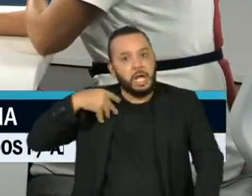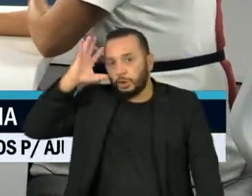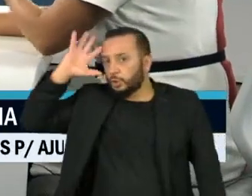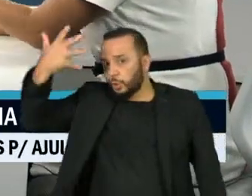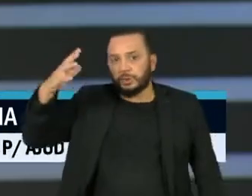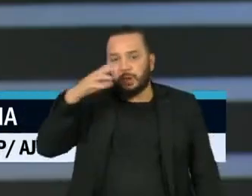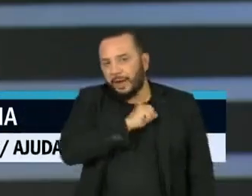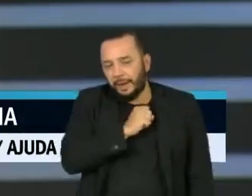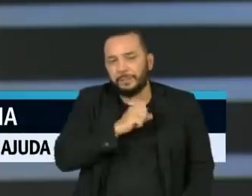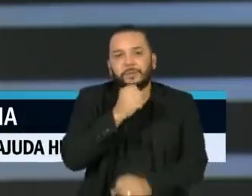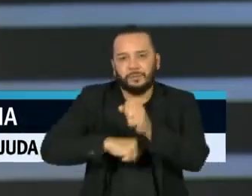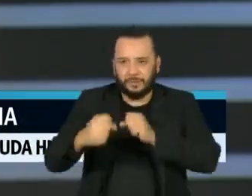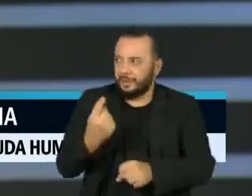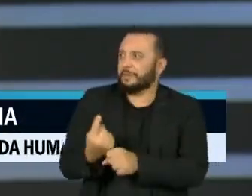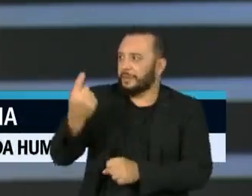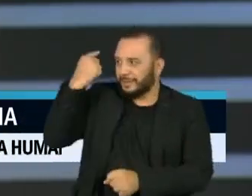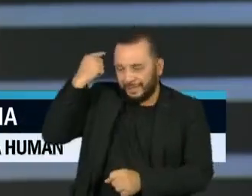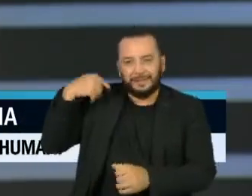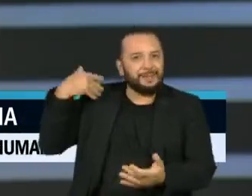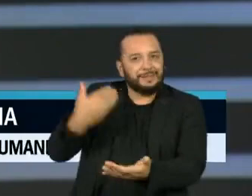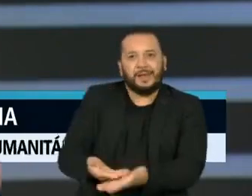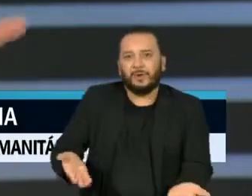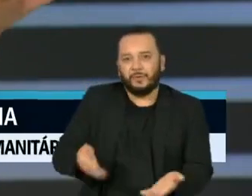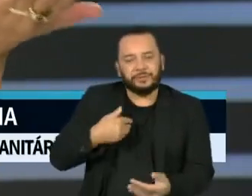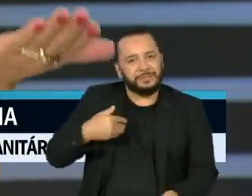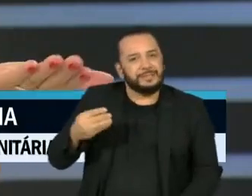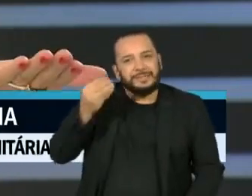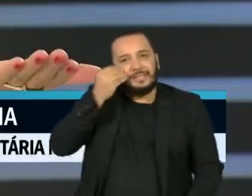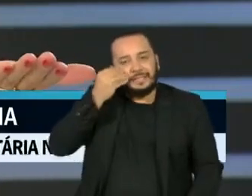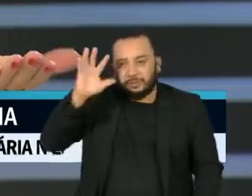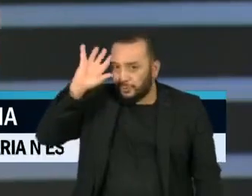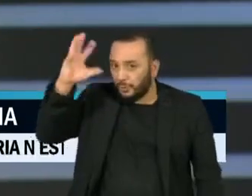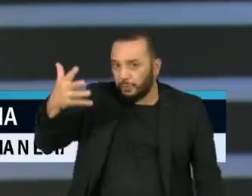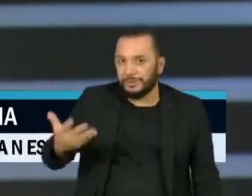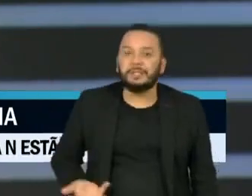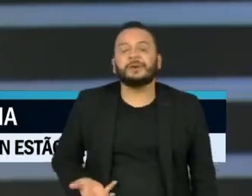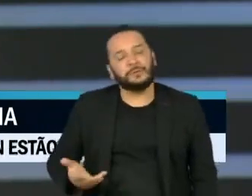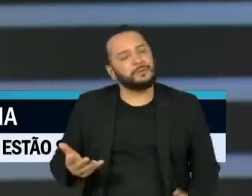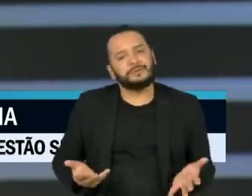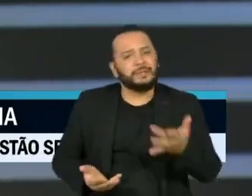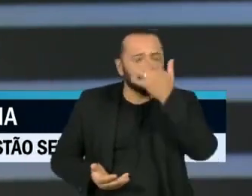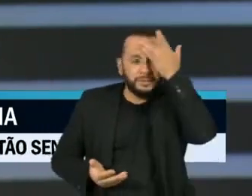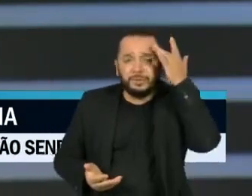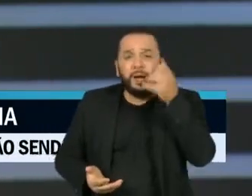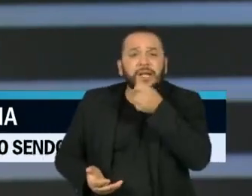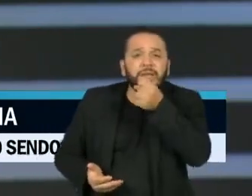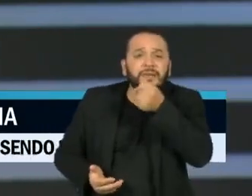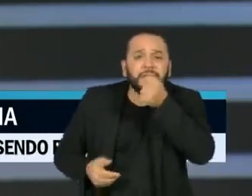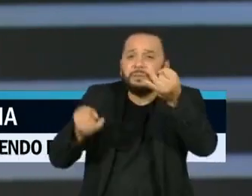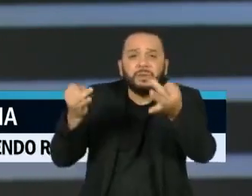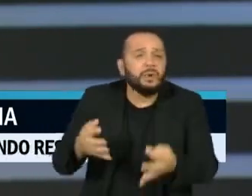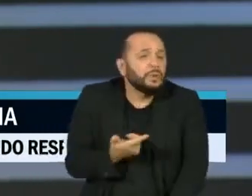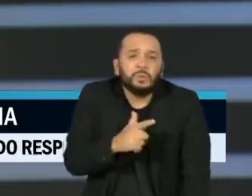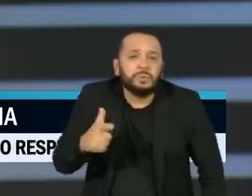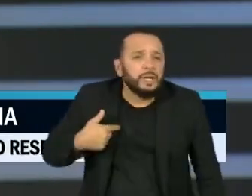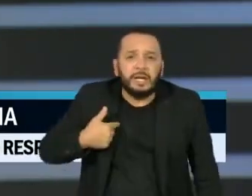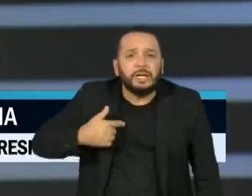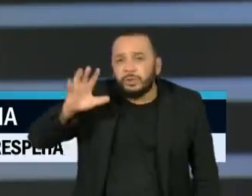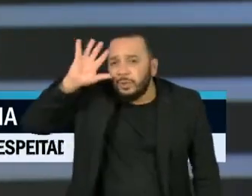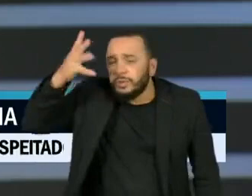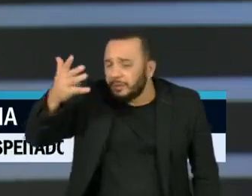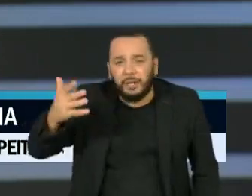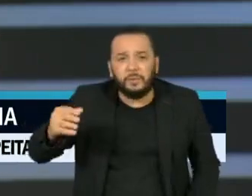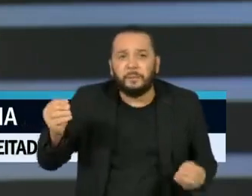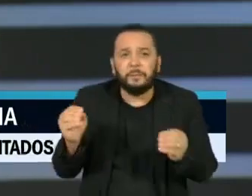Desde o ano passado, ele está buscando essa solução mágica, que como os nossos entrevistados disseram, não existe. Não tem café